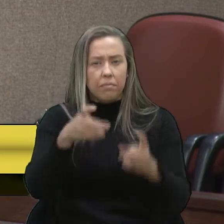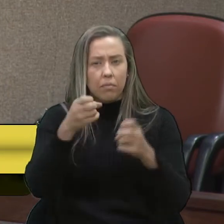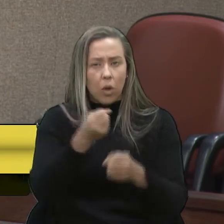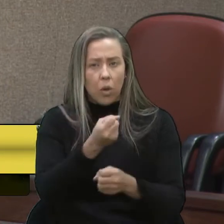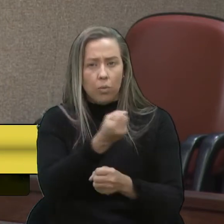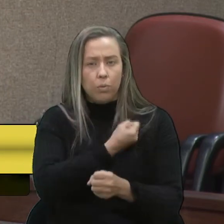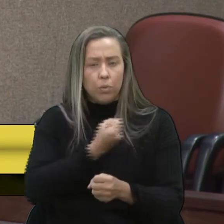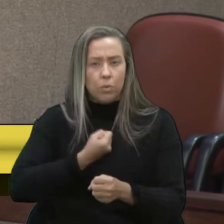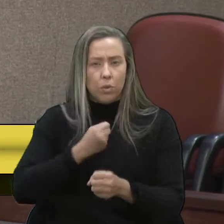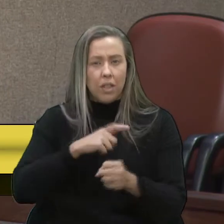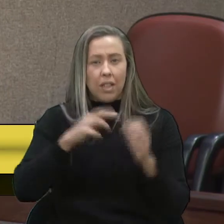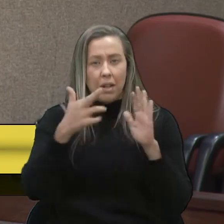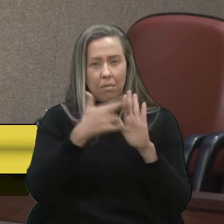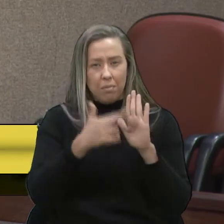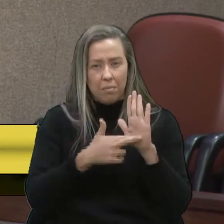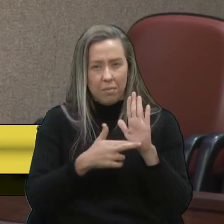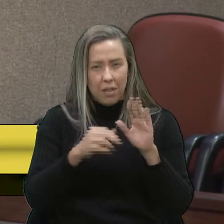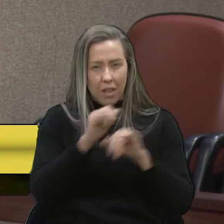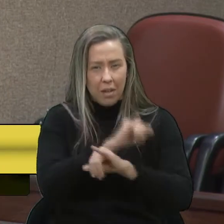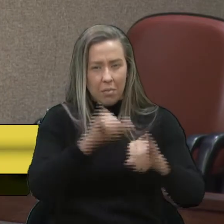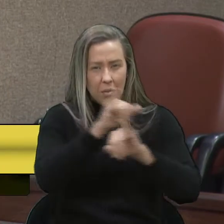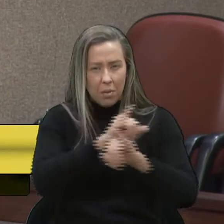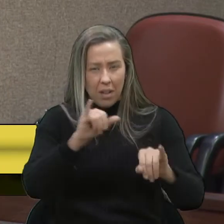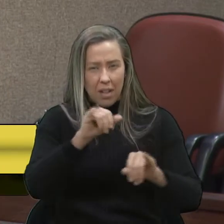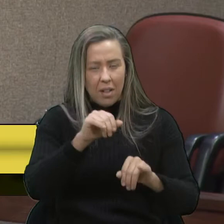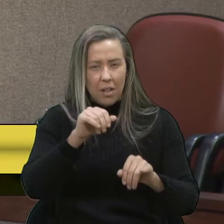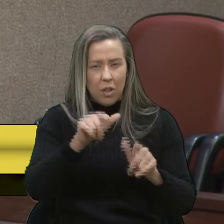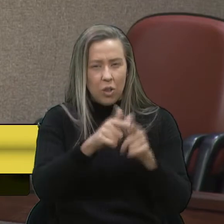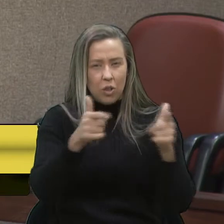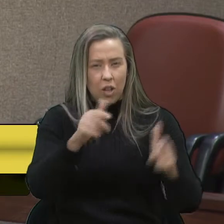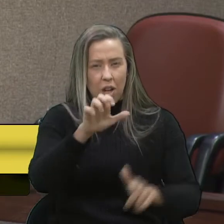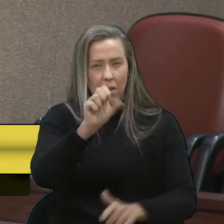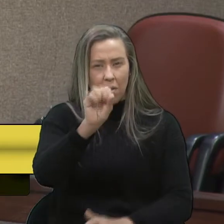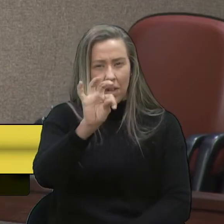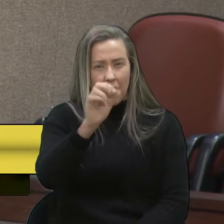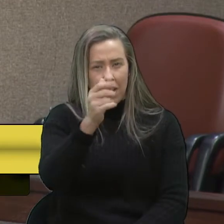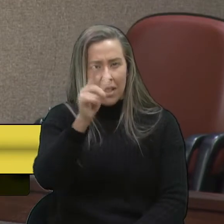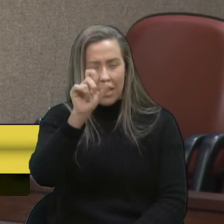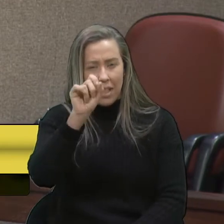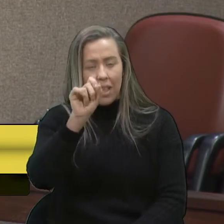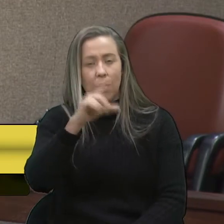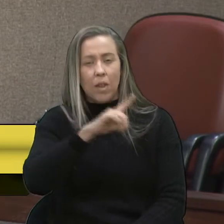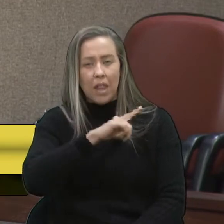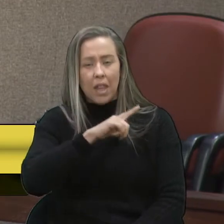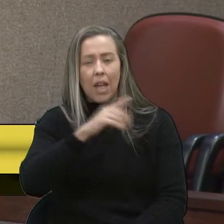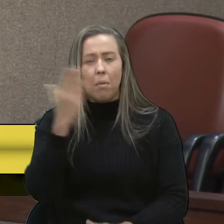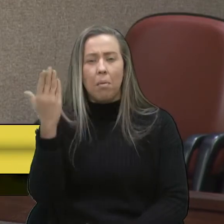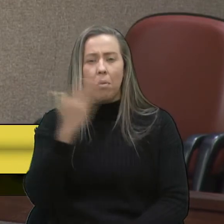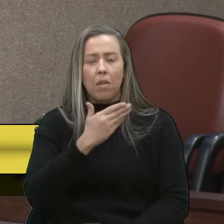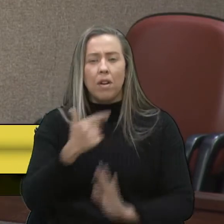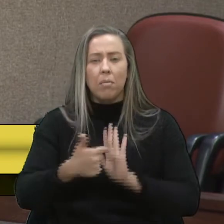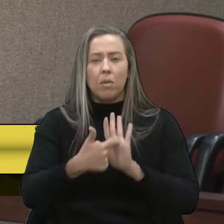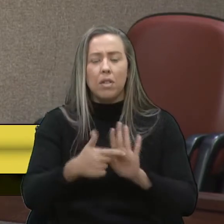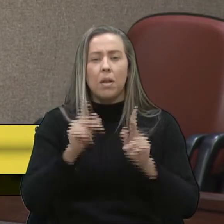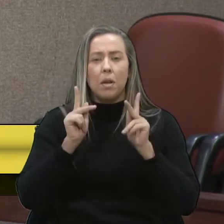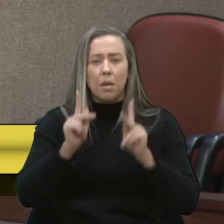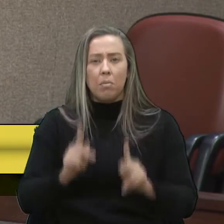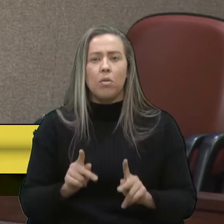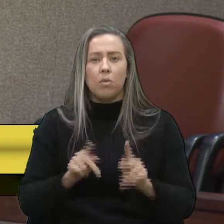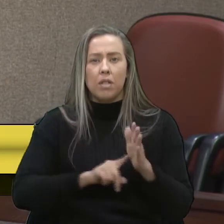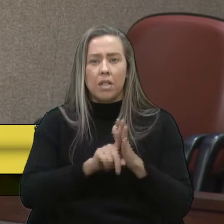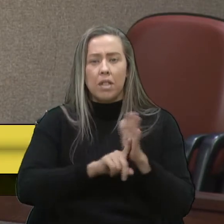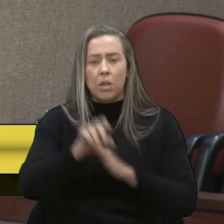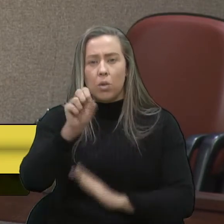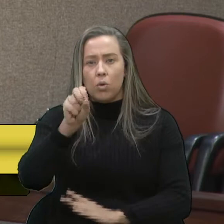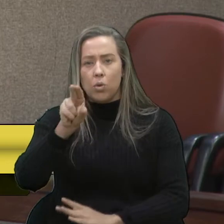e sair uma reportagem no Estadão, infelizmente, esse assunto surgiu agora, e eu não consegui achar, tem uma prova que mostra que pessoas que são consultadas